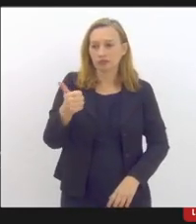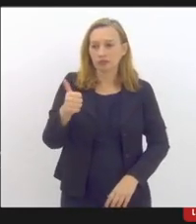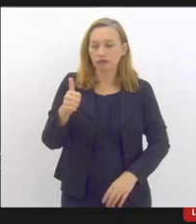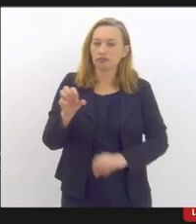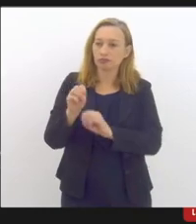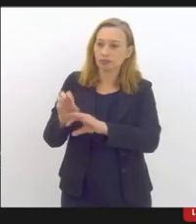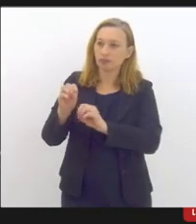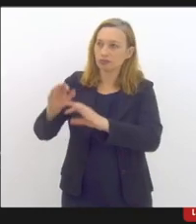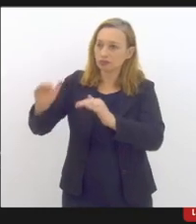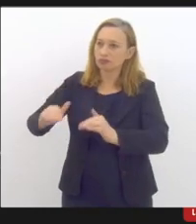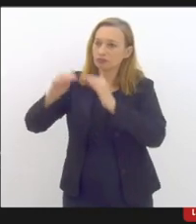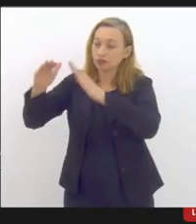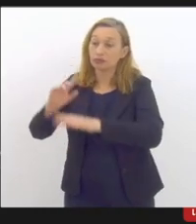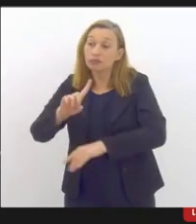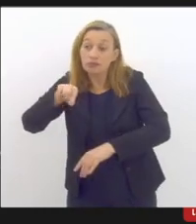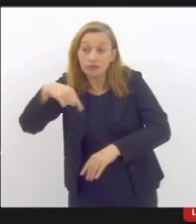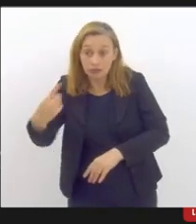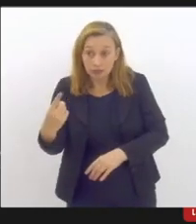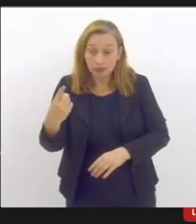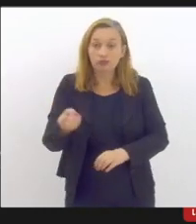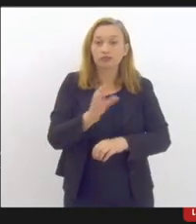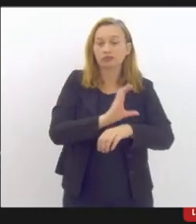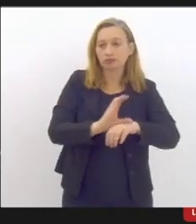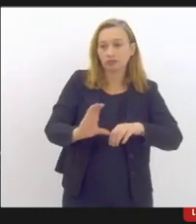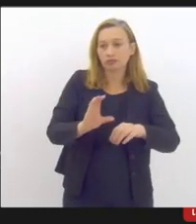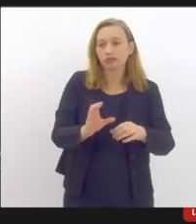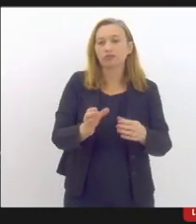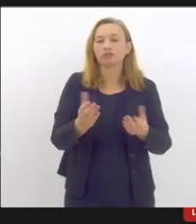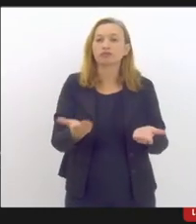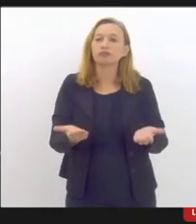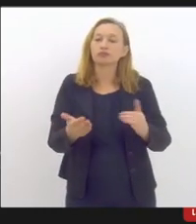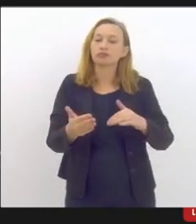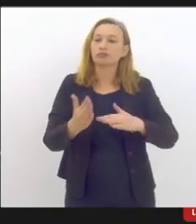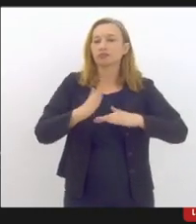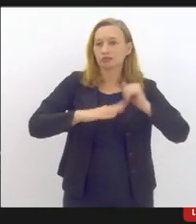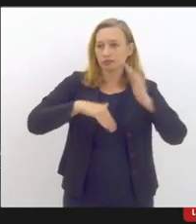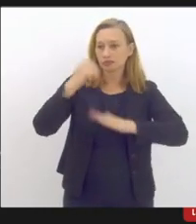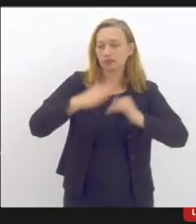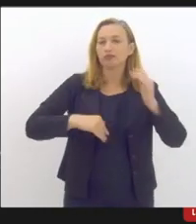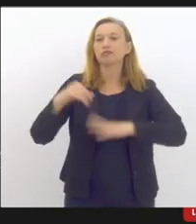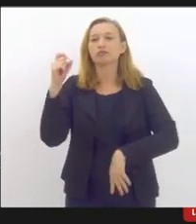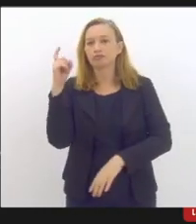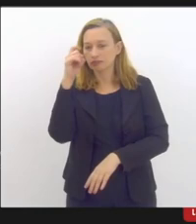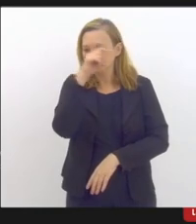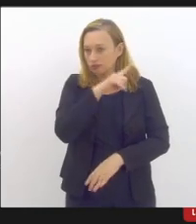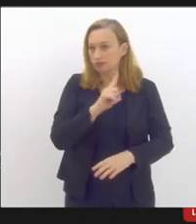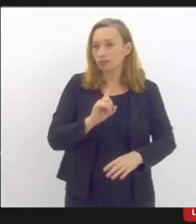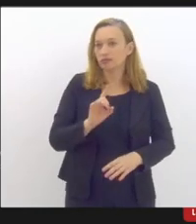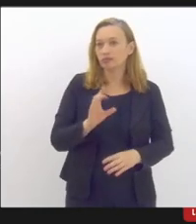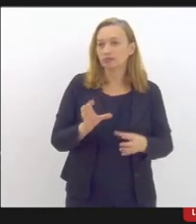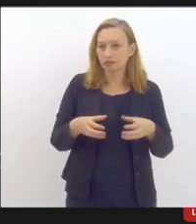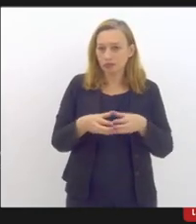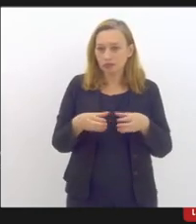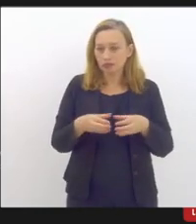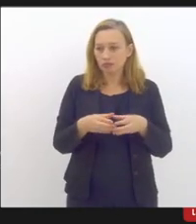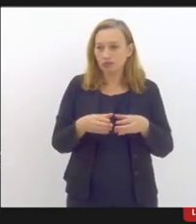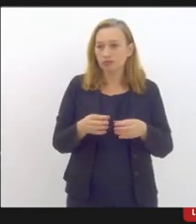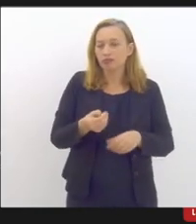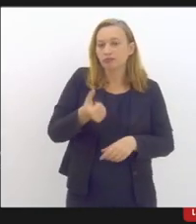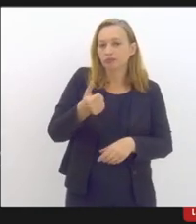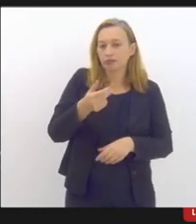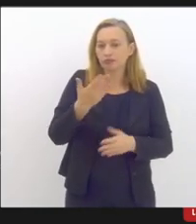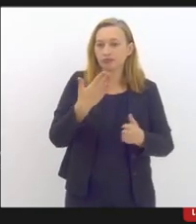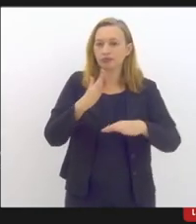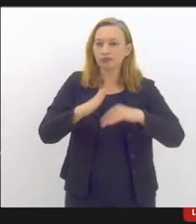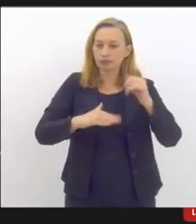e tantas outras de cursos profissionalizantes e assim fica muito difícil com essa equipe estar atendendo a demanda de